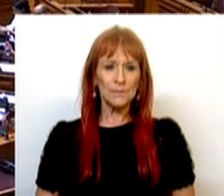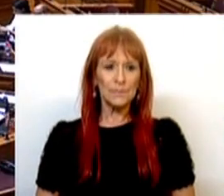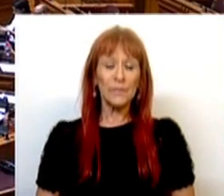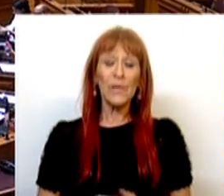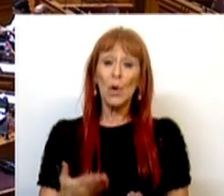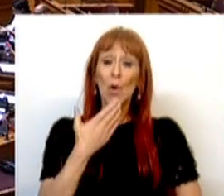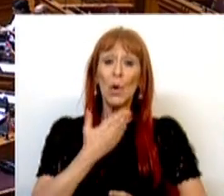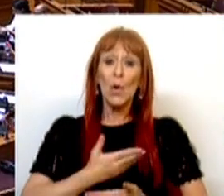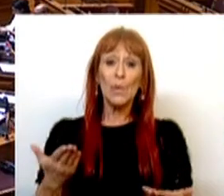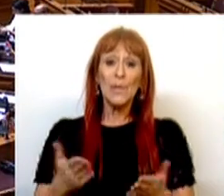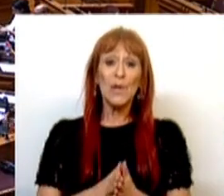Muito obrigado, senhor.